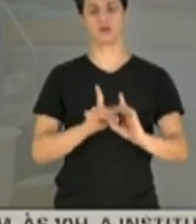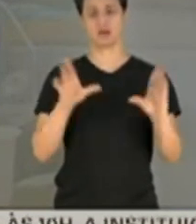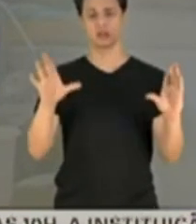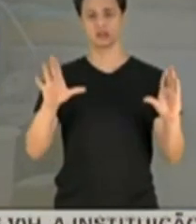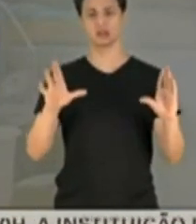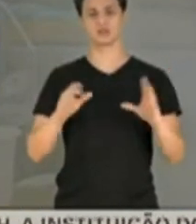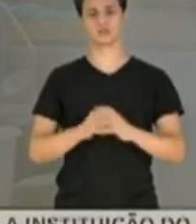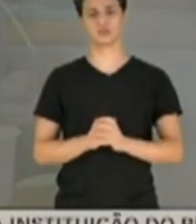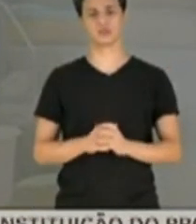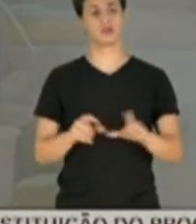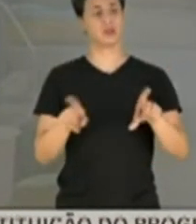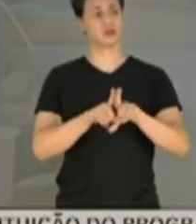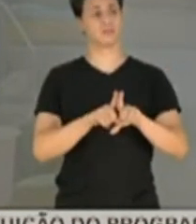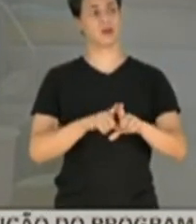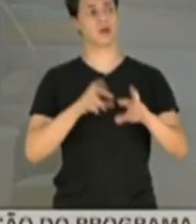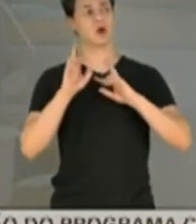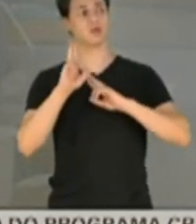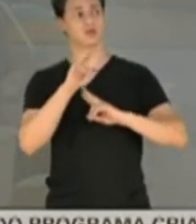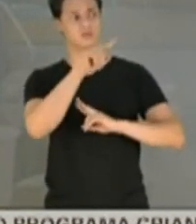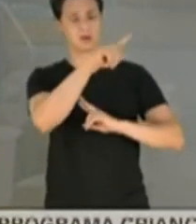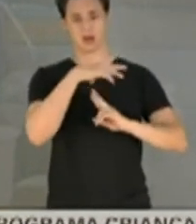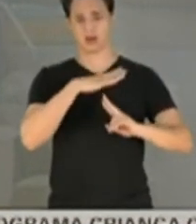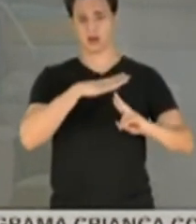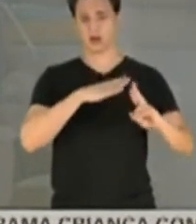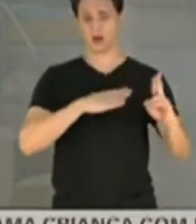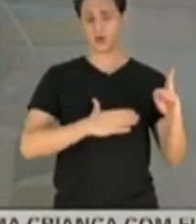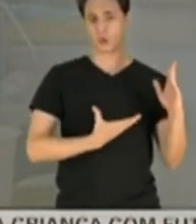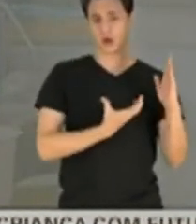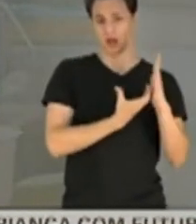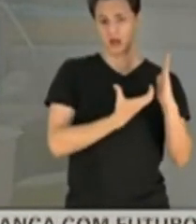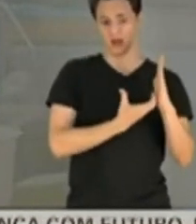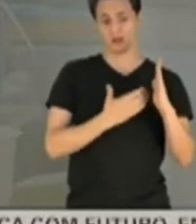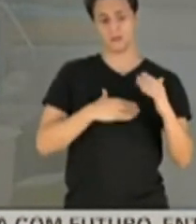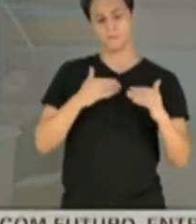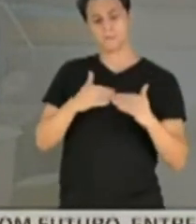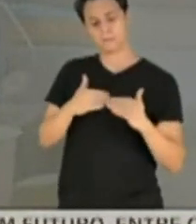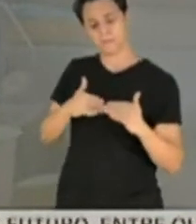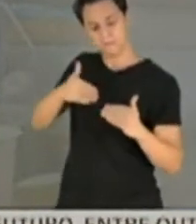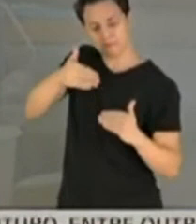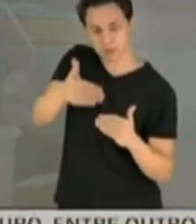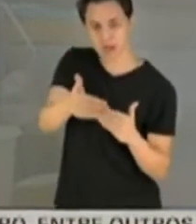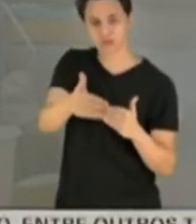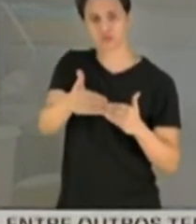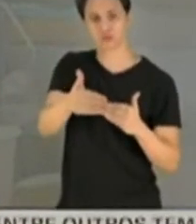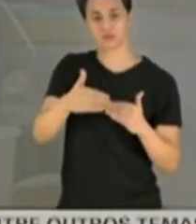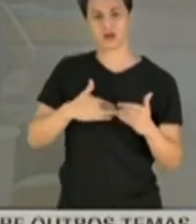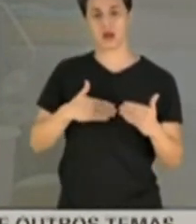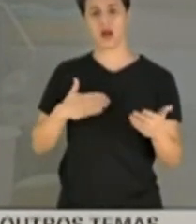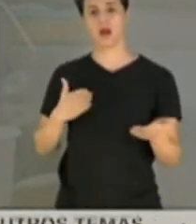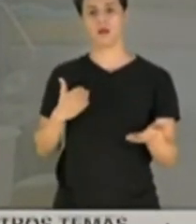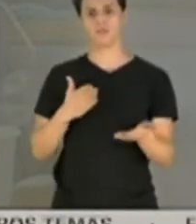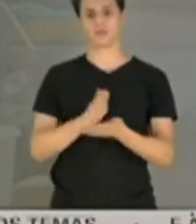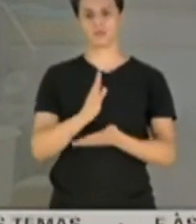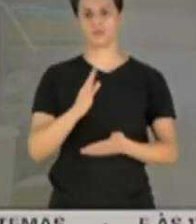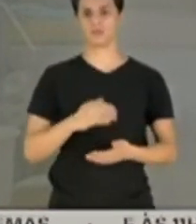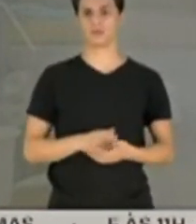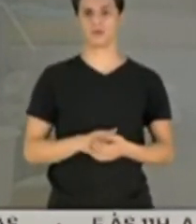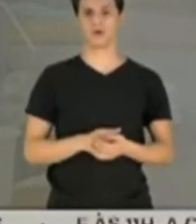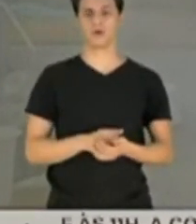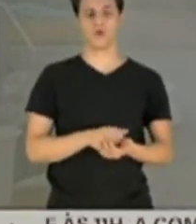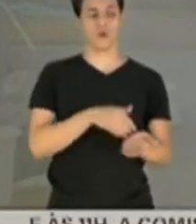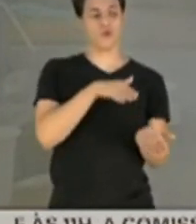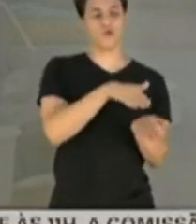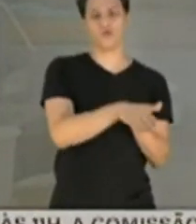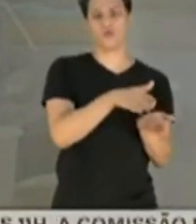e espero que a Câmara dos Deputados no dia de hoje dê um passo adiante, aprovando o voto auditável.